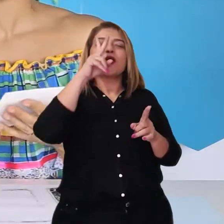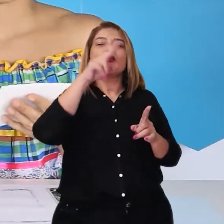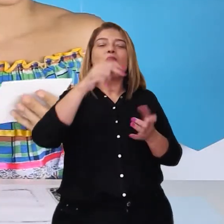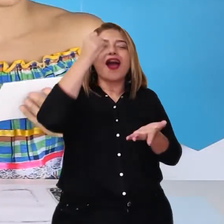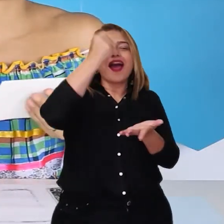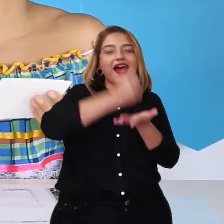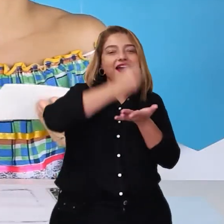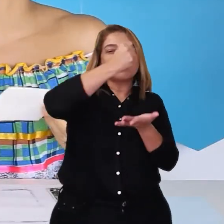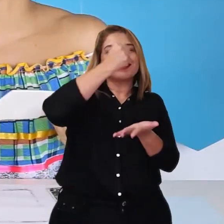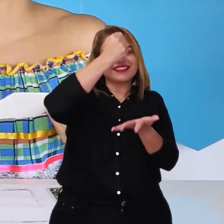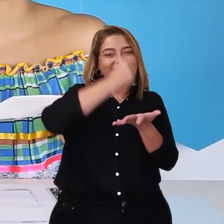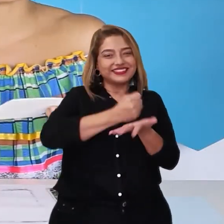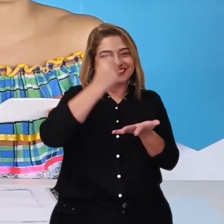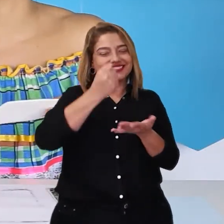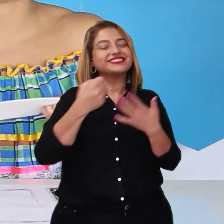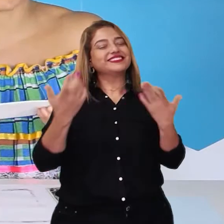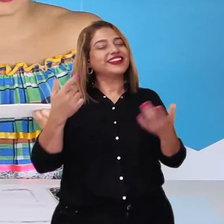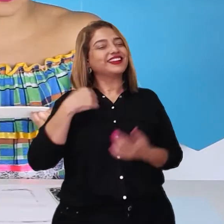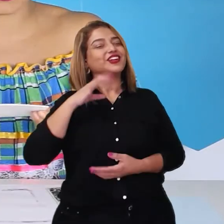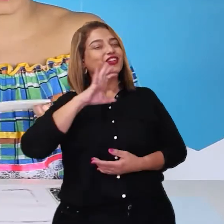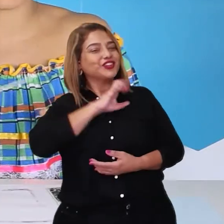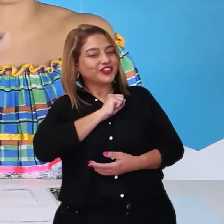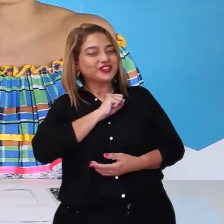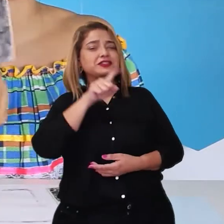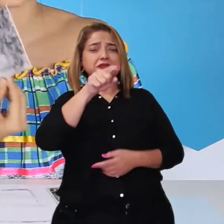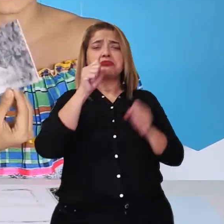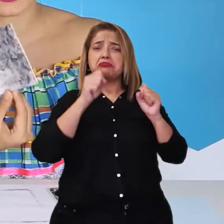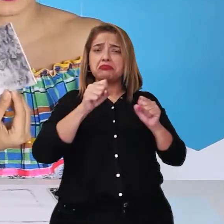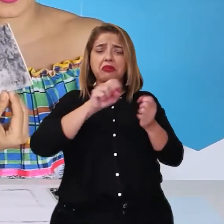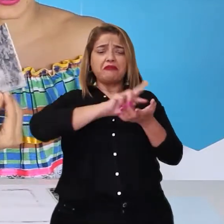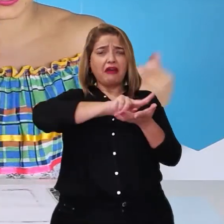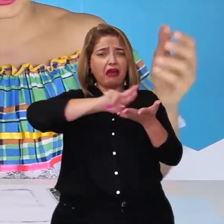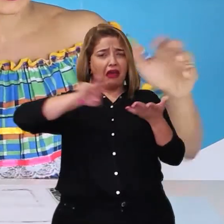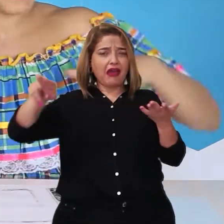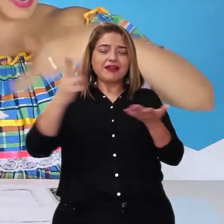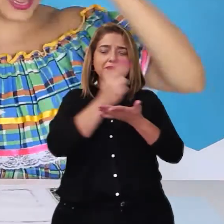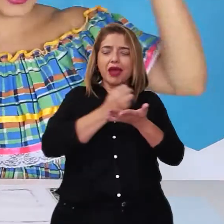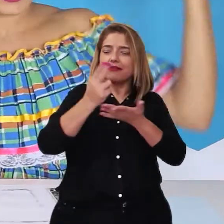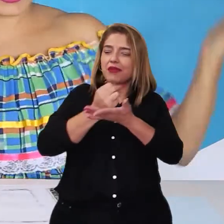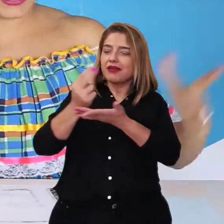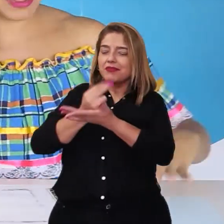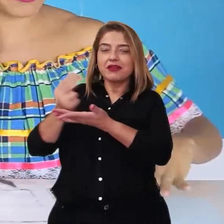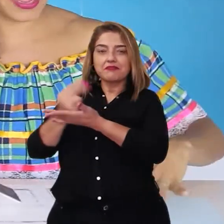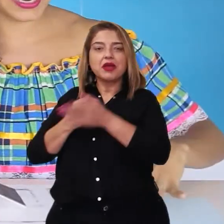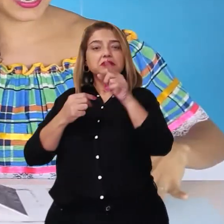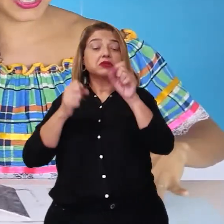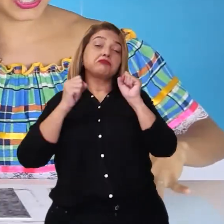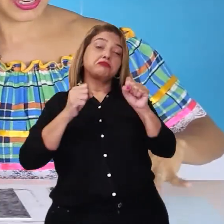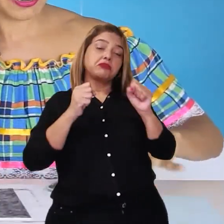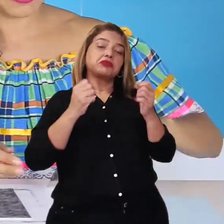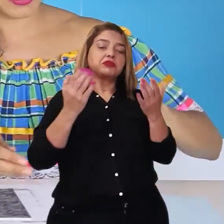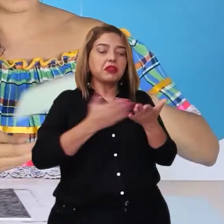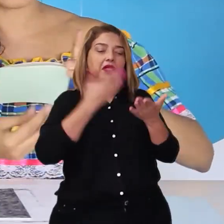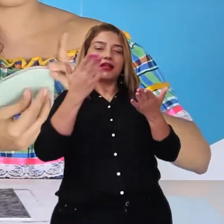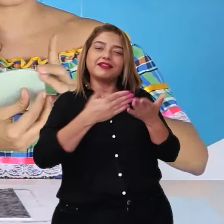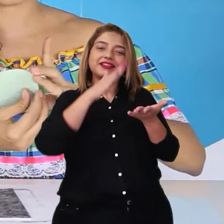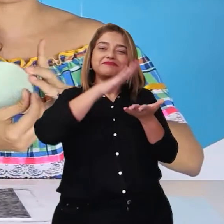até. Ah, gente! Adorei! Super legal! Então você já sabe, você faz vários desenhos diferentes pra criar vários